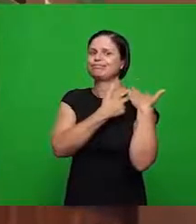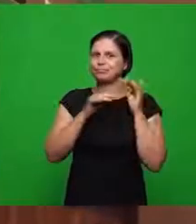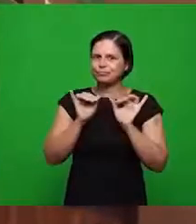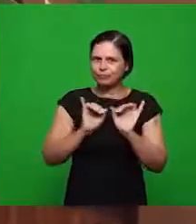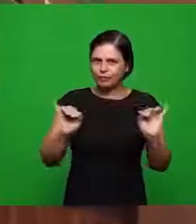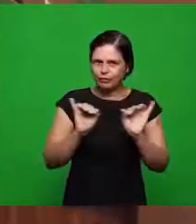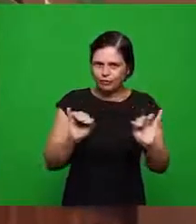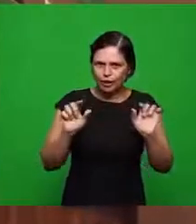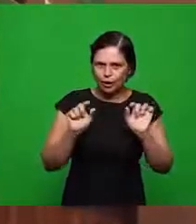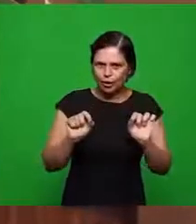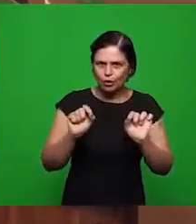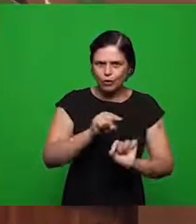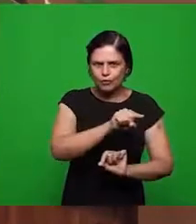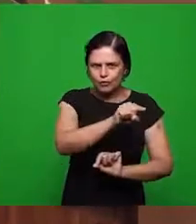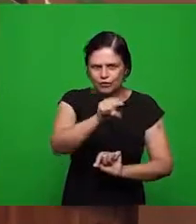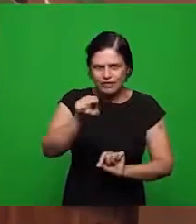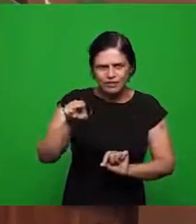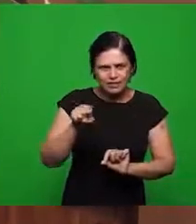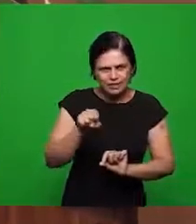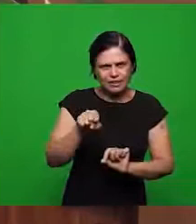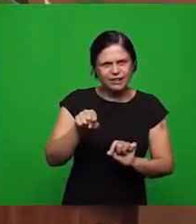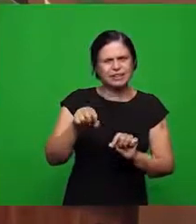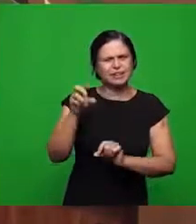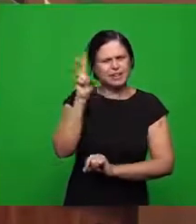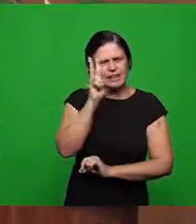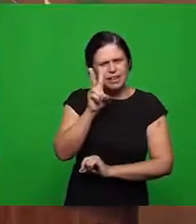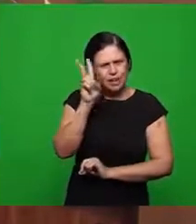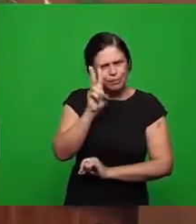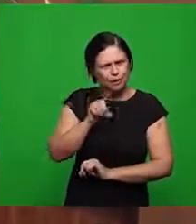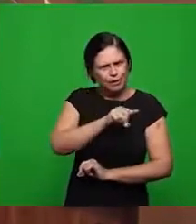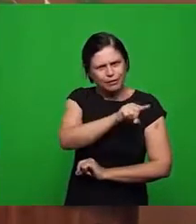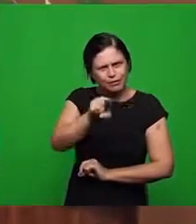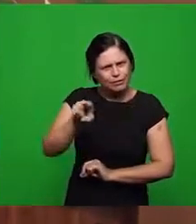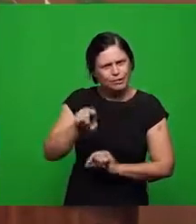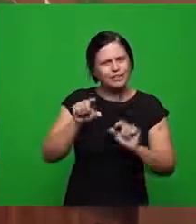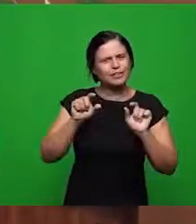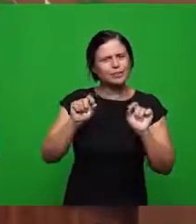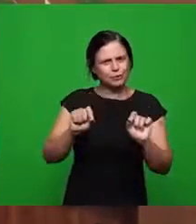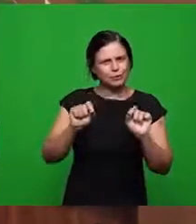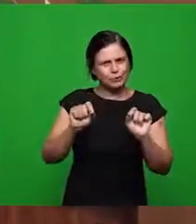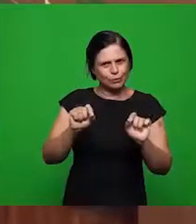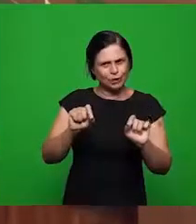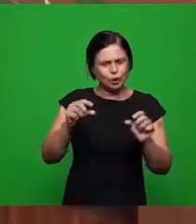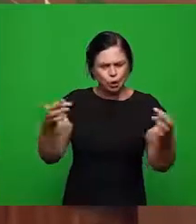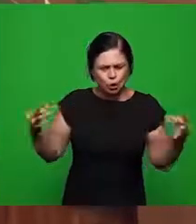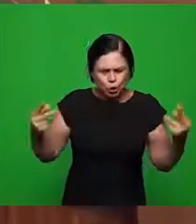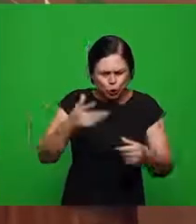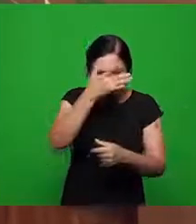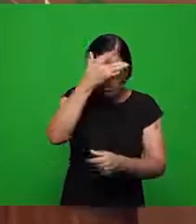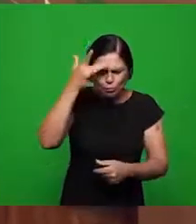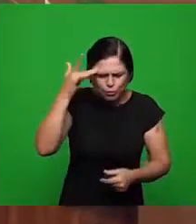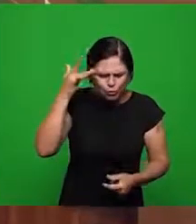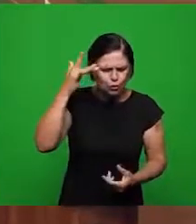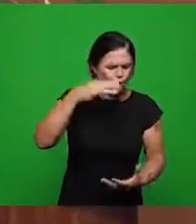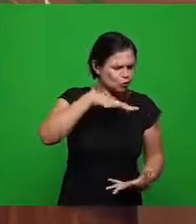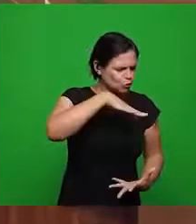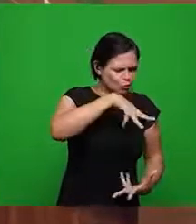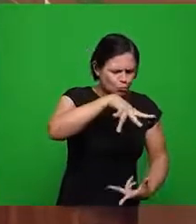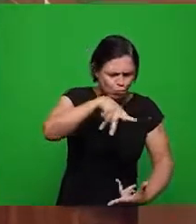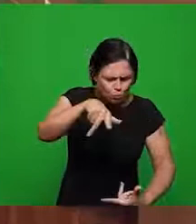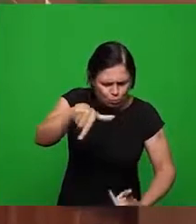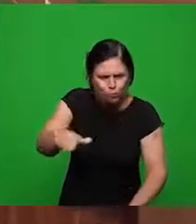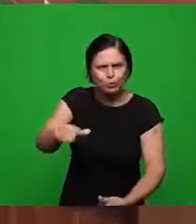aqueles que nos ouvem lembrar os nossos irmãos e aqueles no mundo de um modo geral que nos ouvem